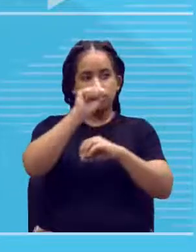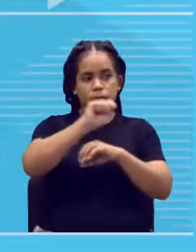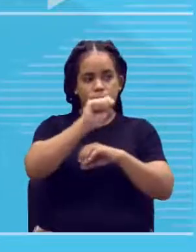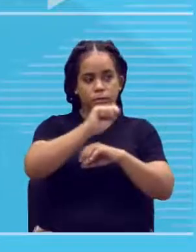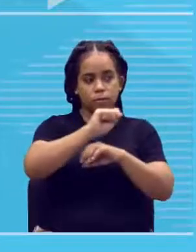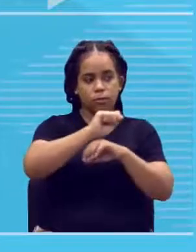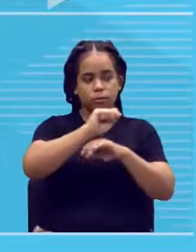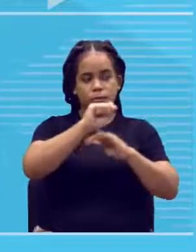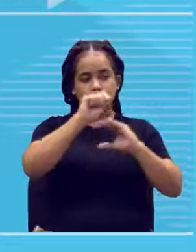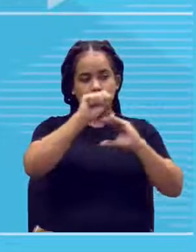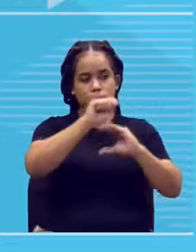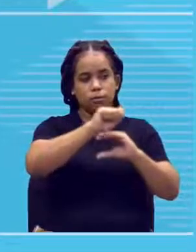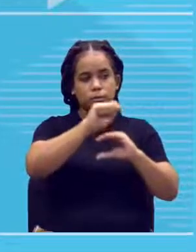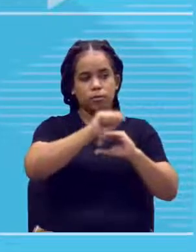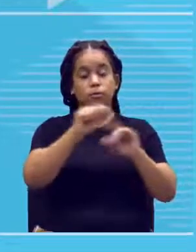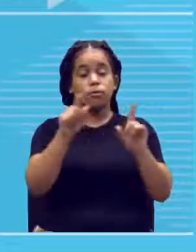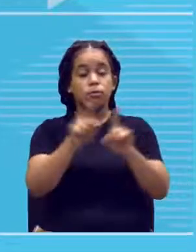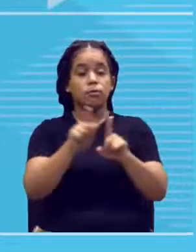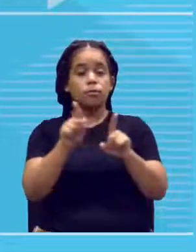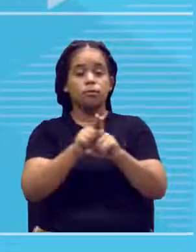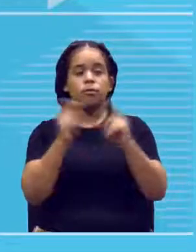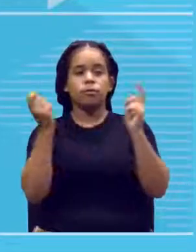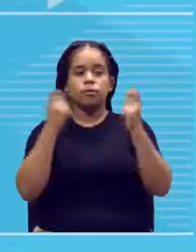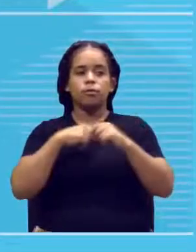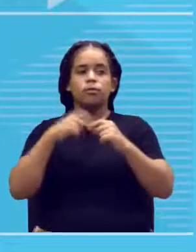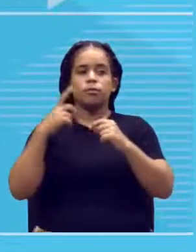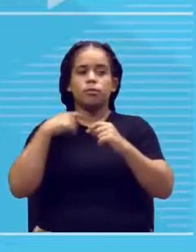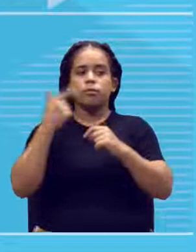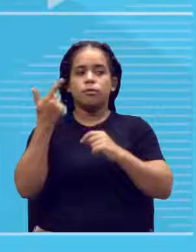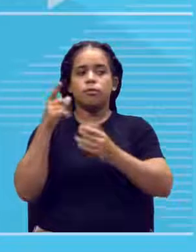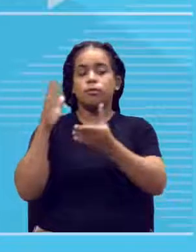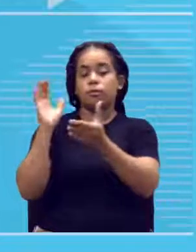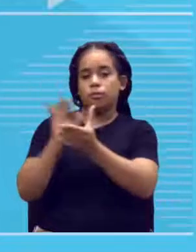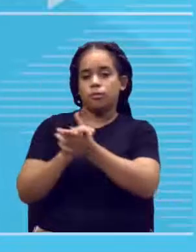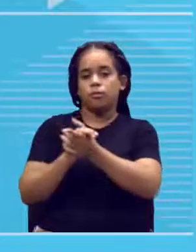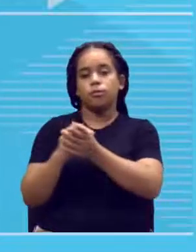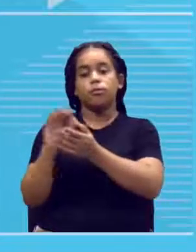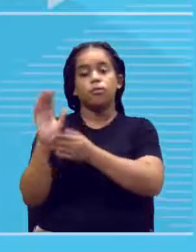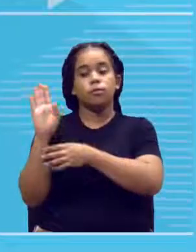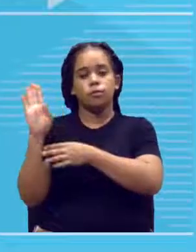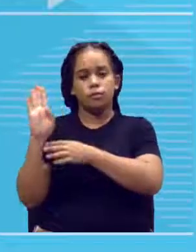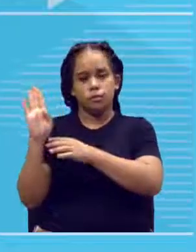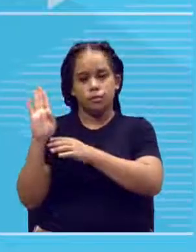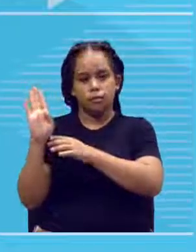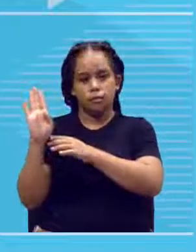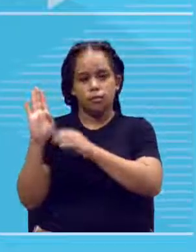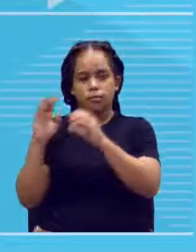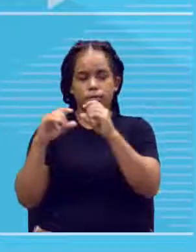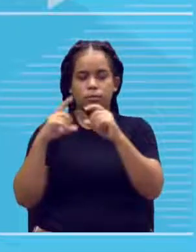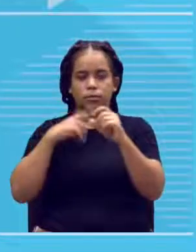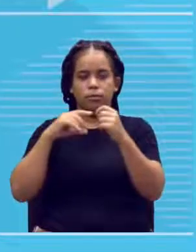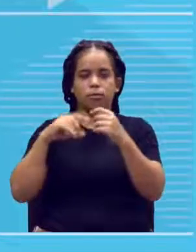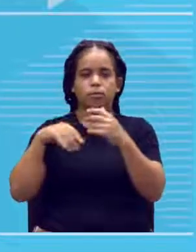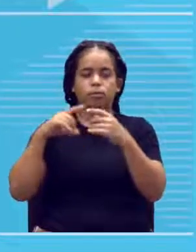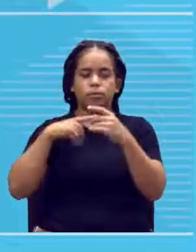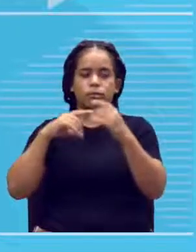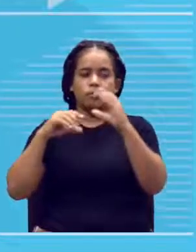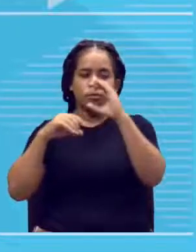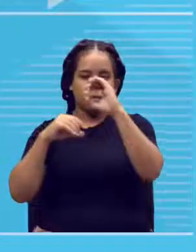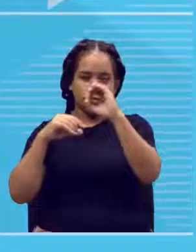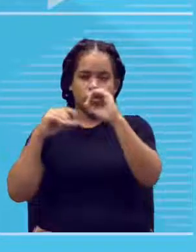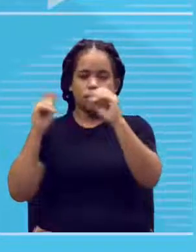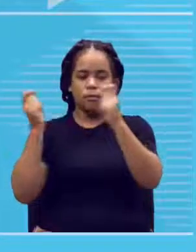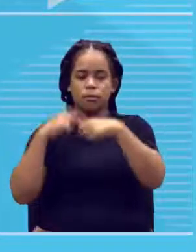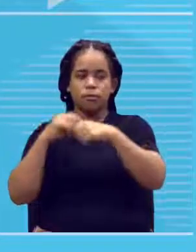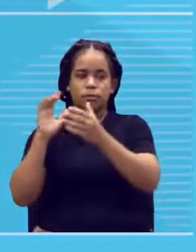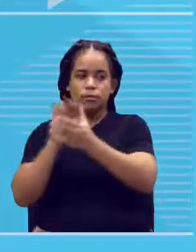mas ela pode ter um outro casamento com o rapaz B, e aí gerarem filhos diferentes. Toda